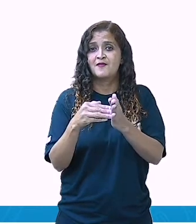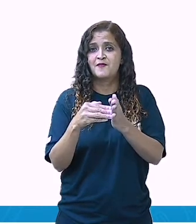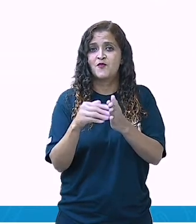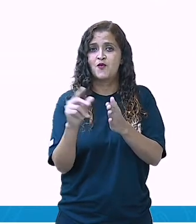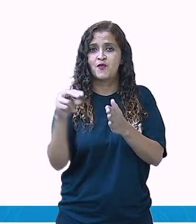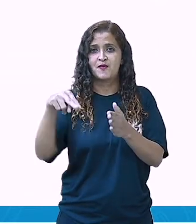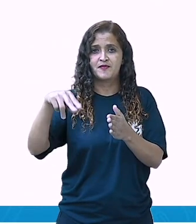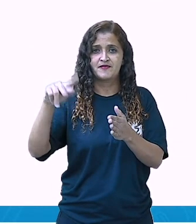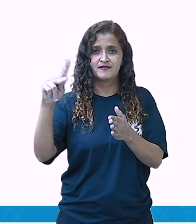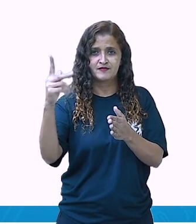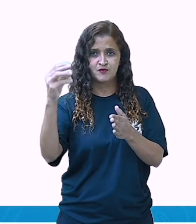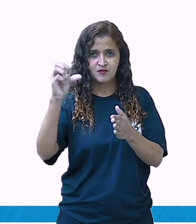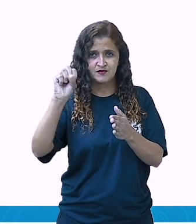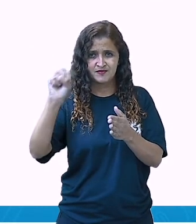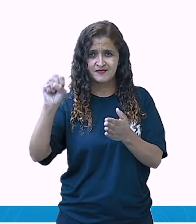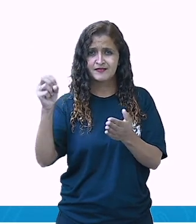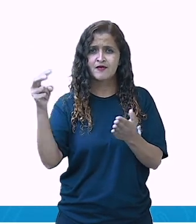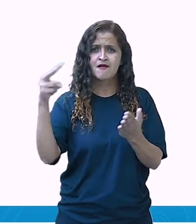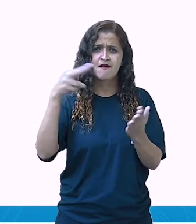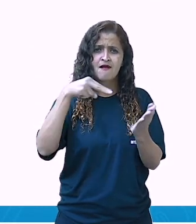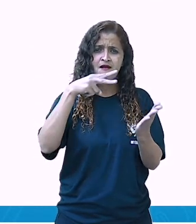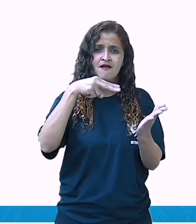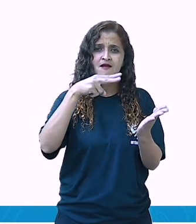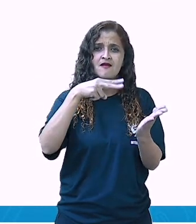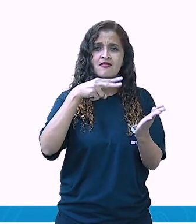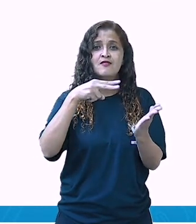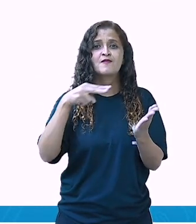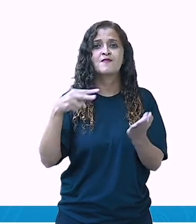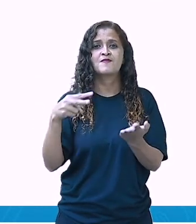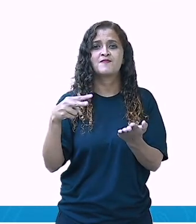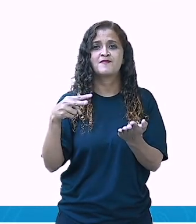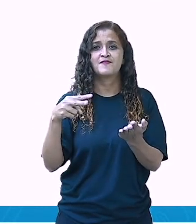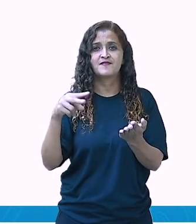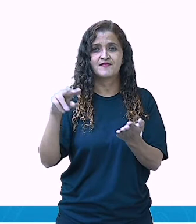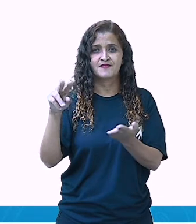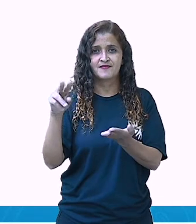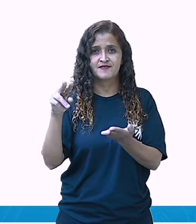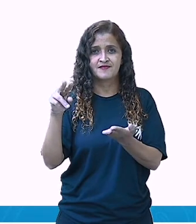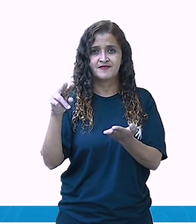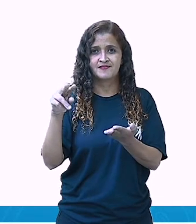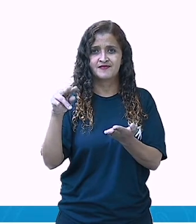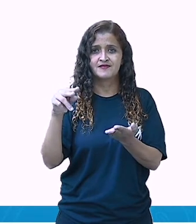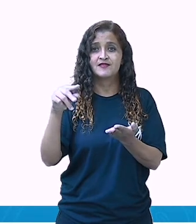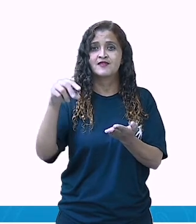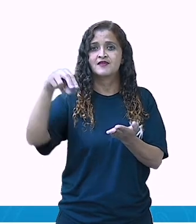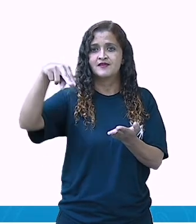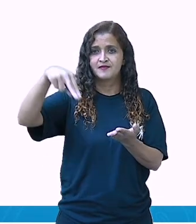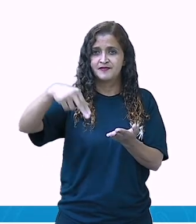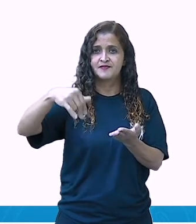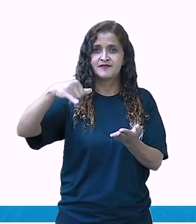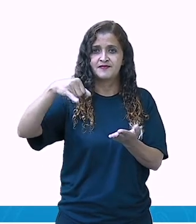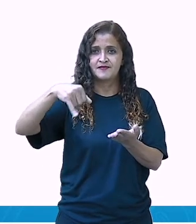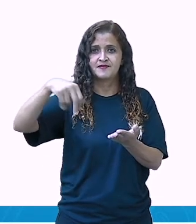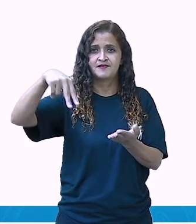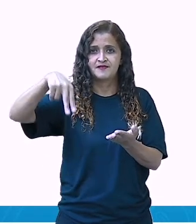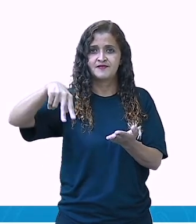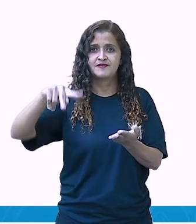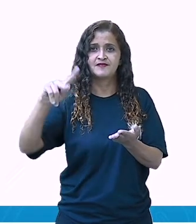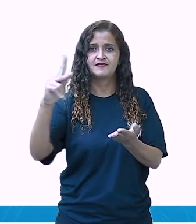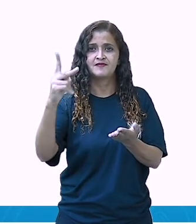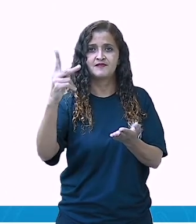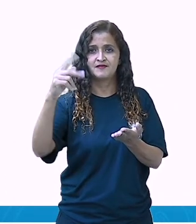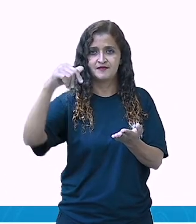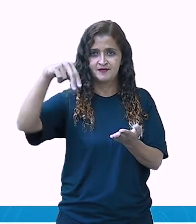Nhos. Aí a gente volta lá, a gente tem passarinhos, que termina aqui também com passarinhos. A gente tem a palavra, ninho.